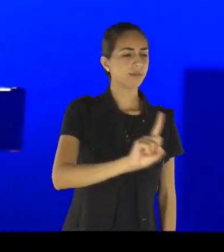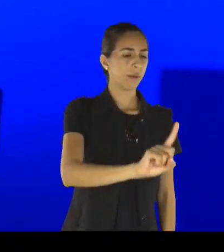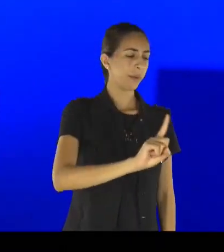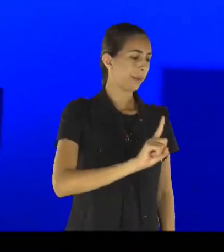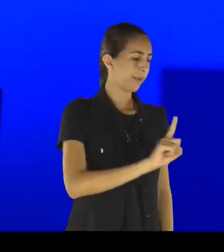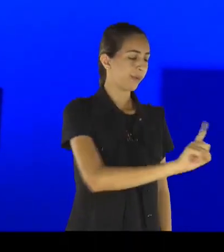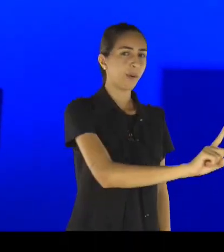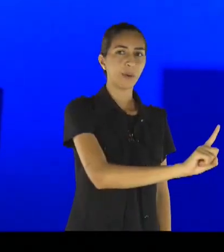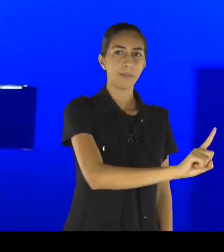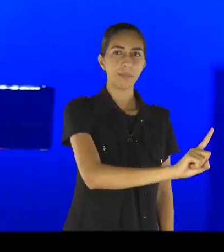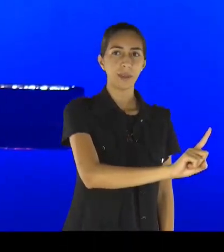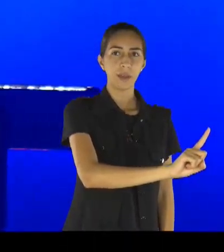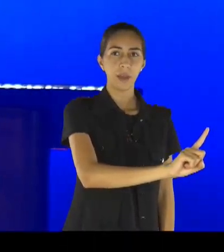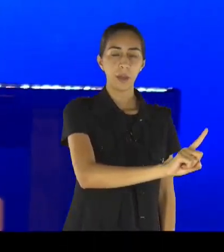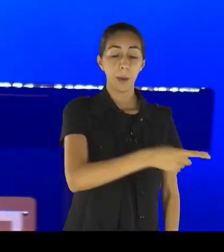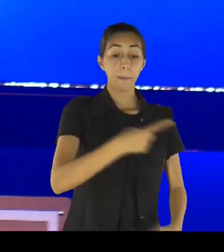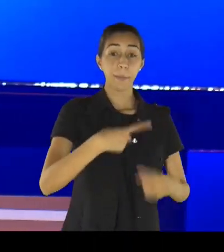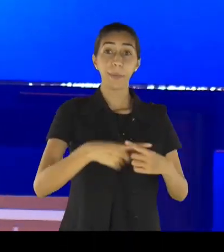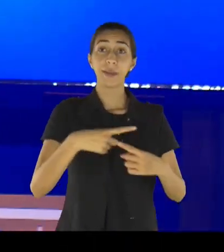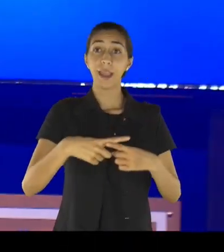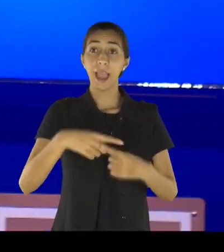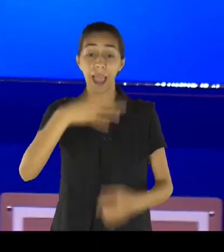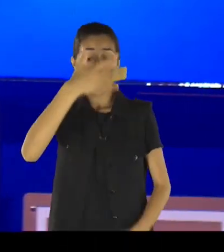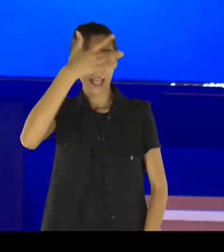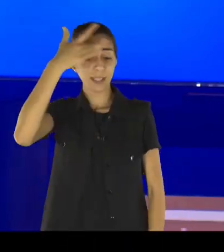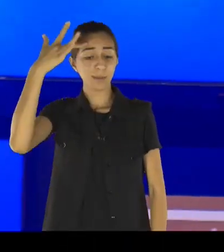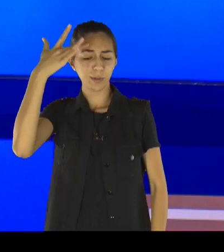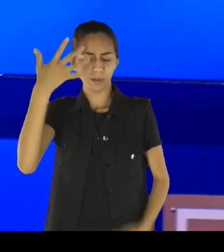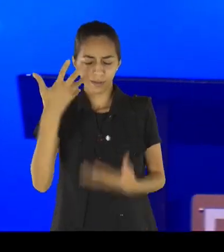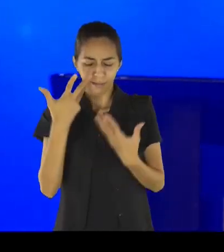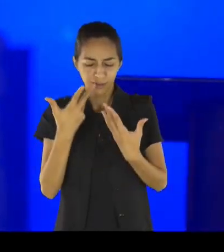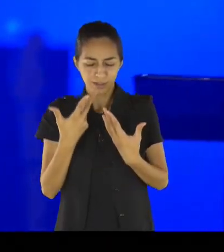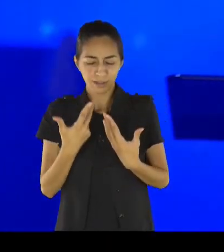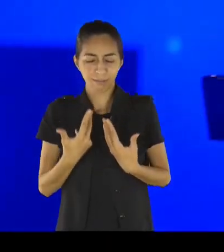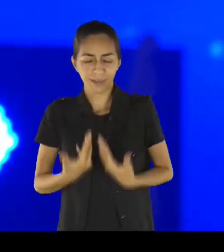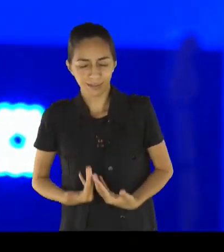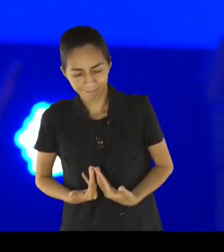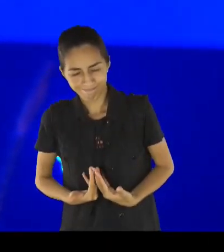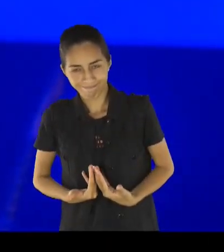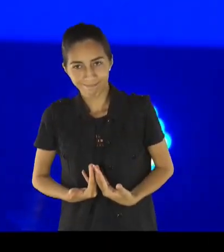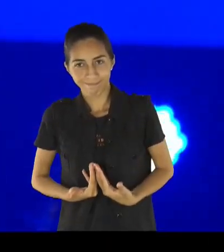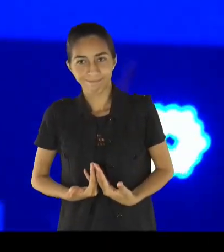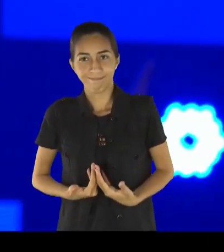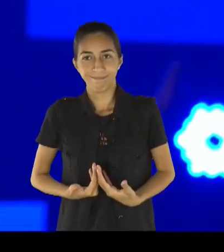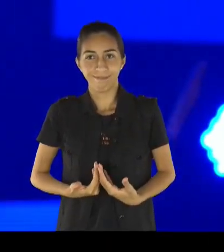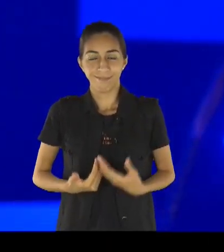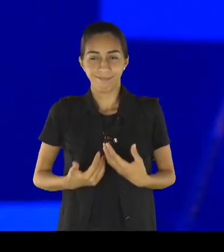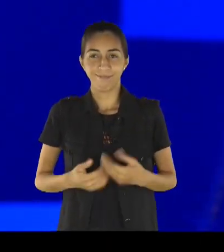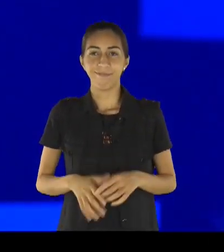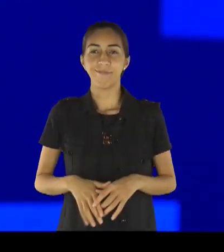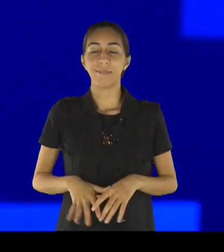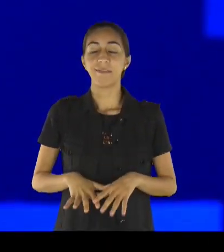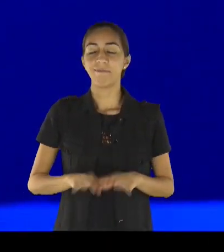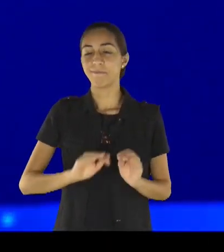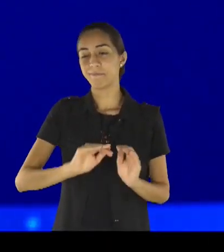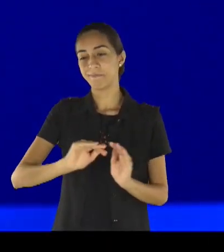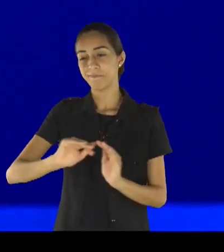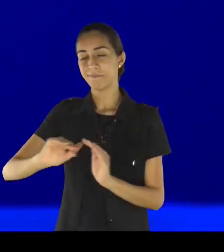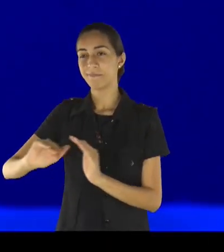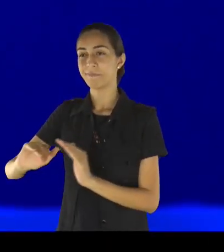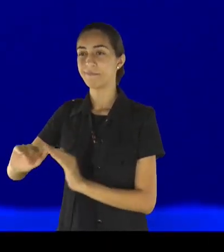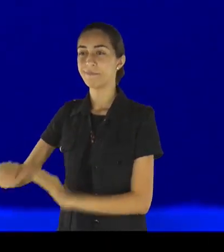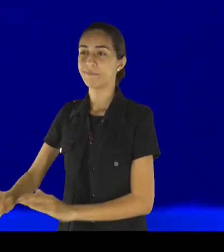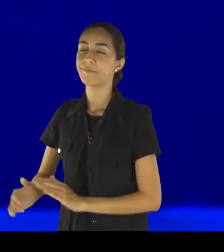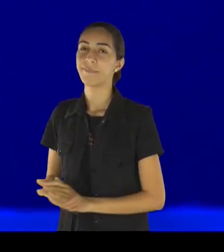Olha, a palavra de Deus é preciosa. Hoje eu estava falando com a minha mãe, eu falei, mãe, quando a gente está aflito, não